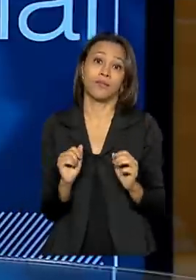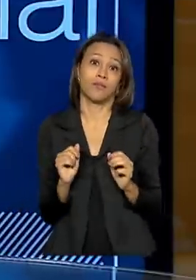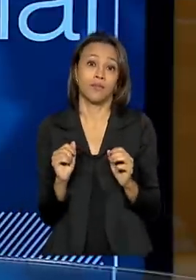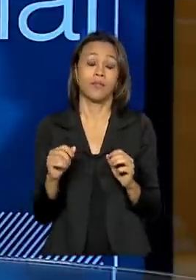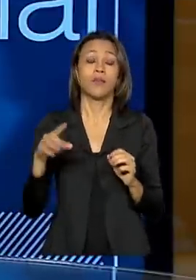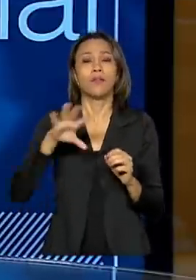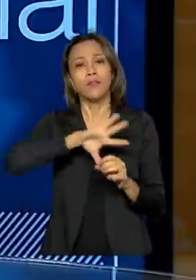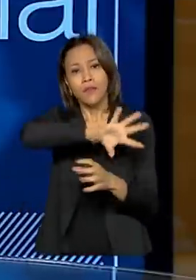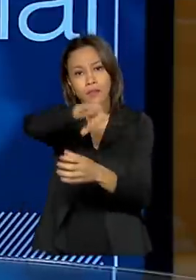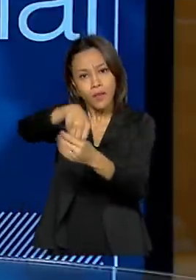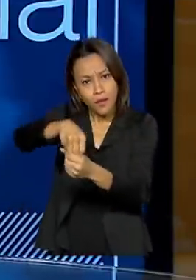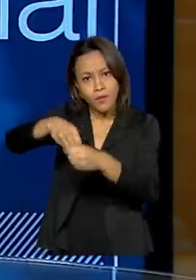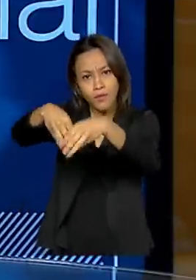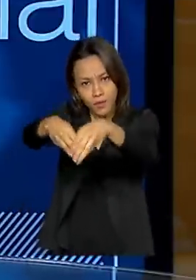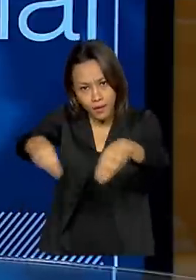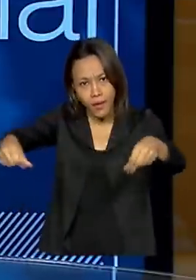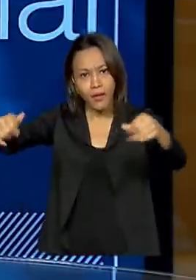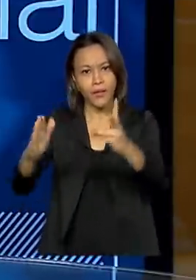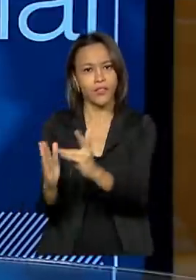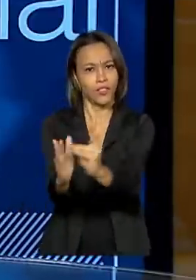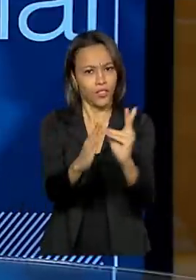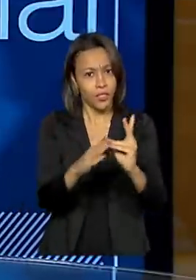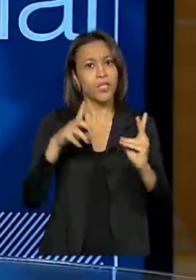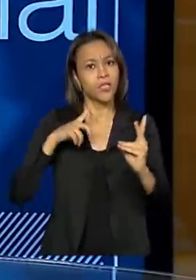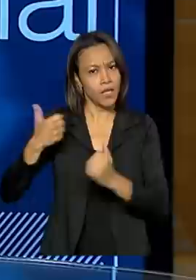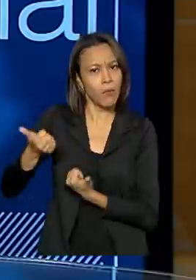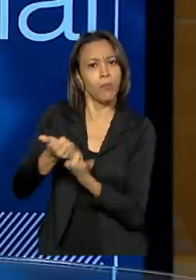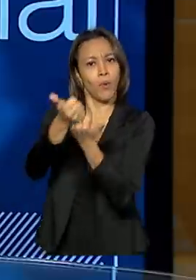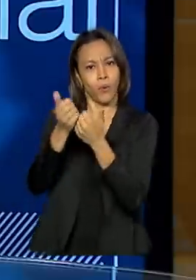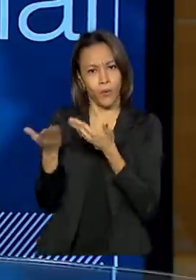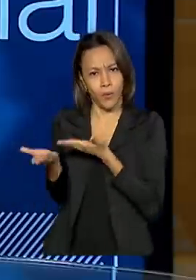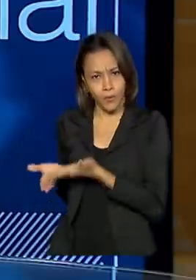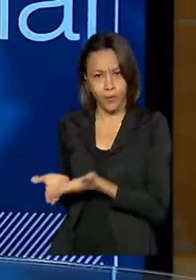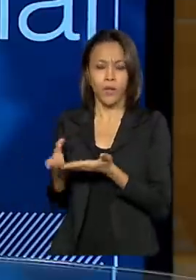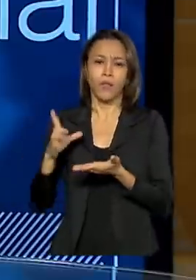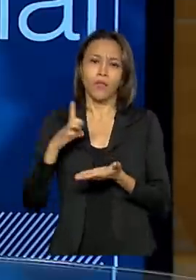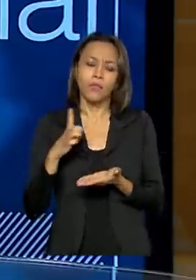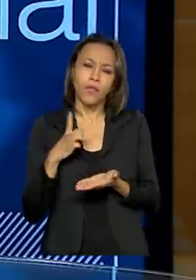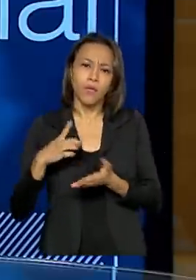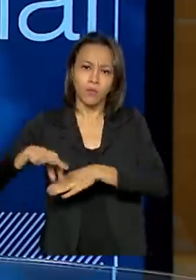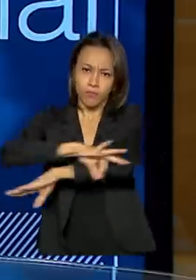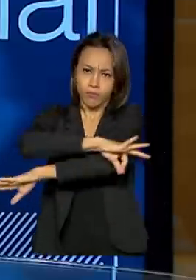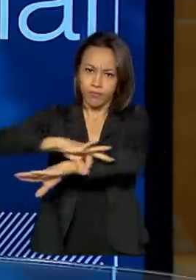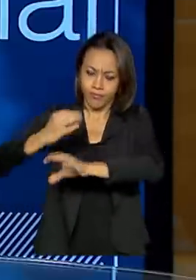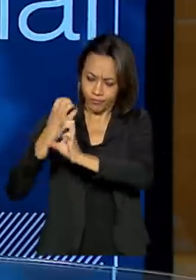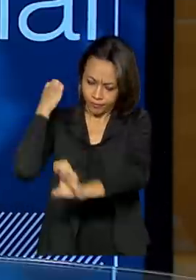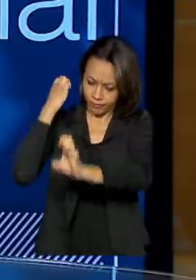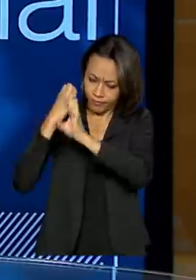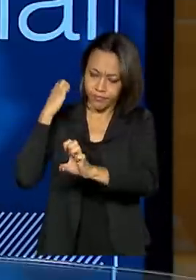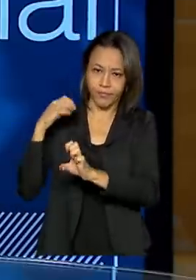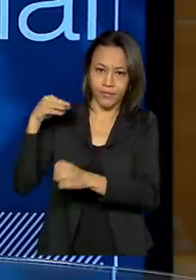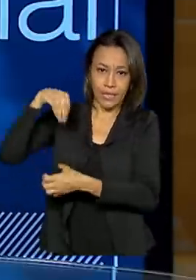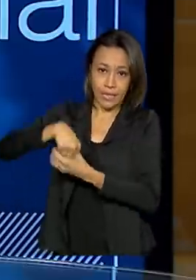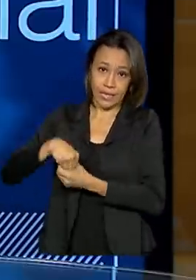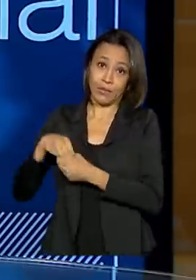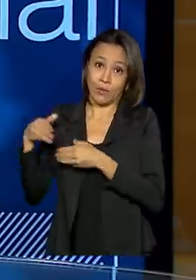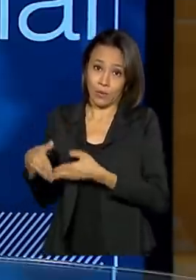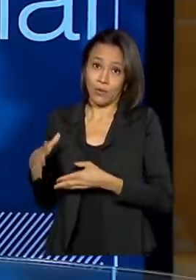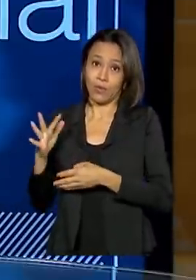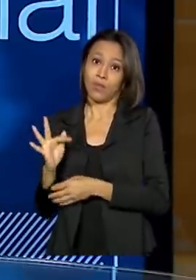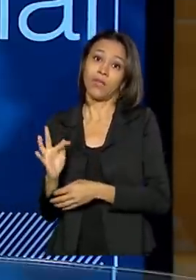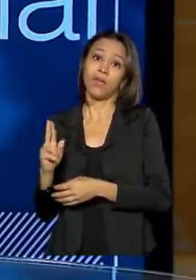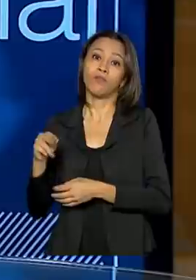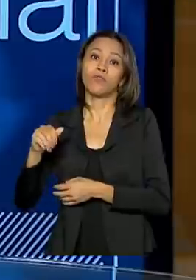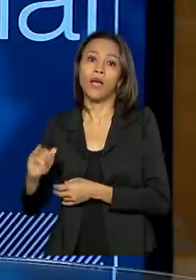dentro das áreas indígenas. O que conta com o apoio da FUNAI. Nós temos um setor de arquitetura que tem dado esse suporte